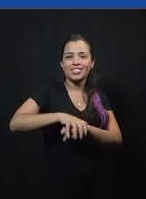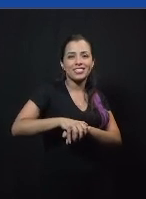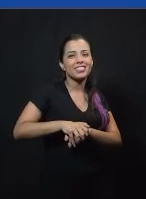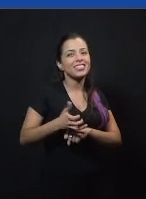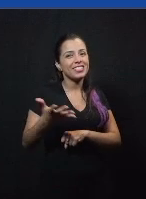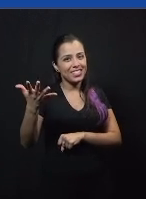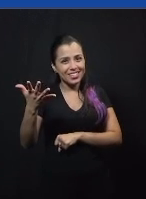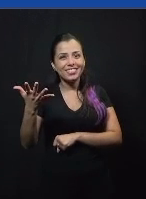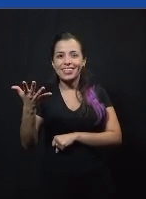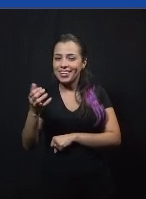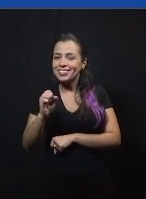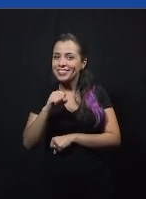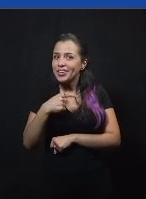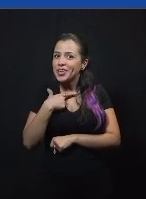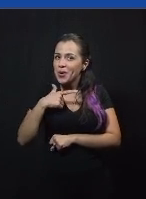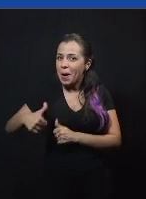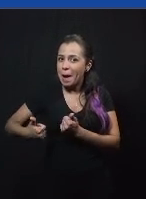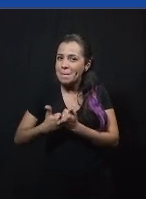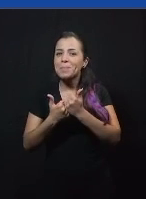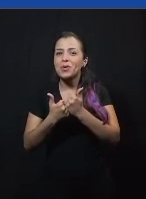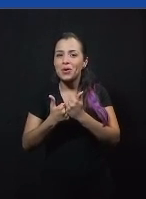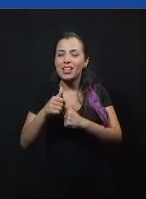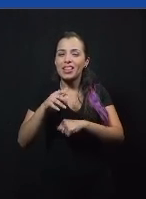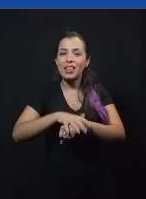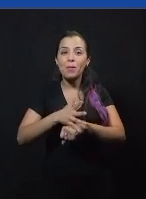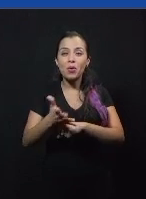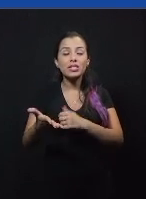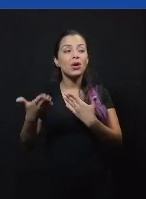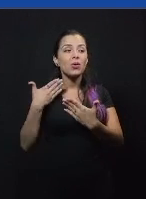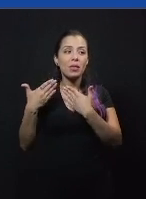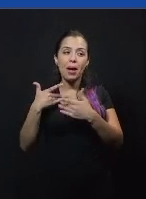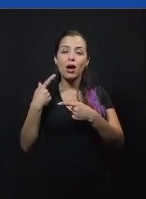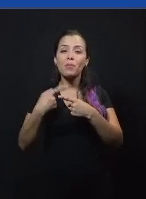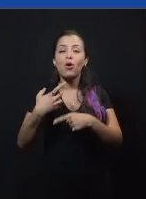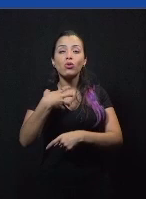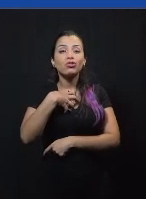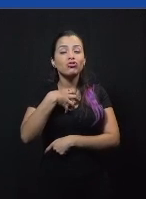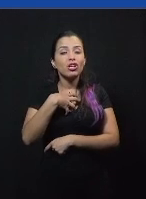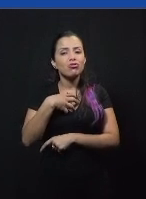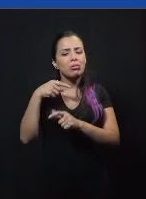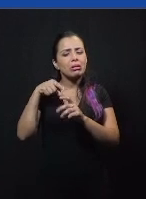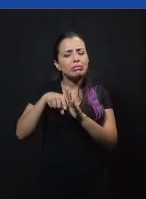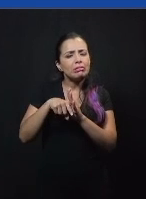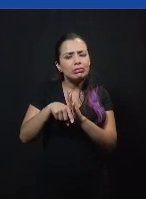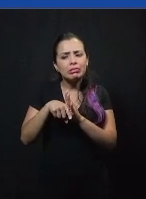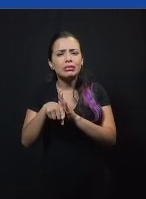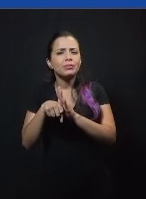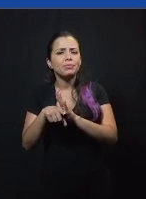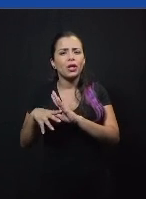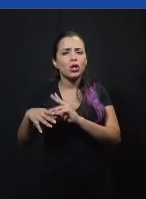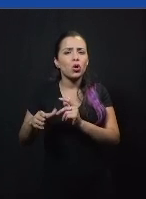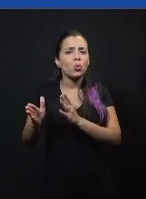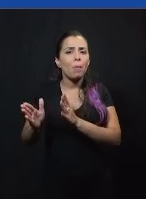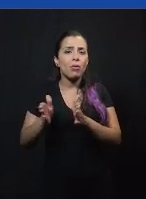sentido de que a gente vai explorando todos os lados e enfim vai aprendendo em todo o processo